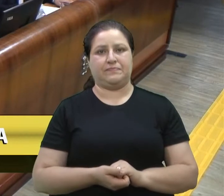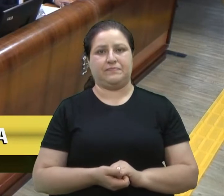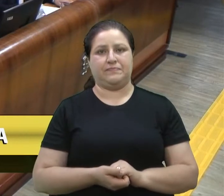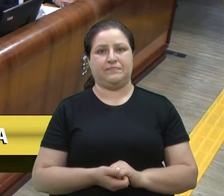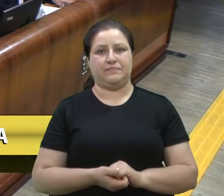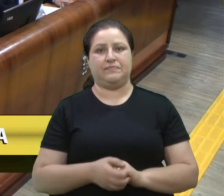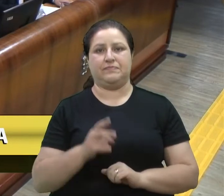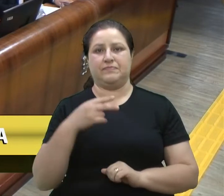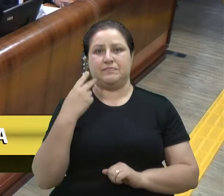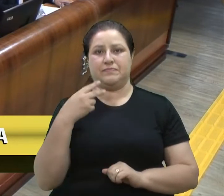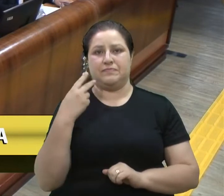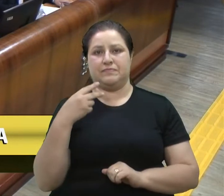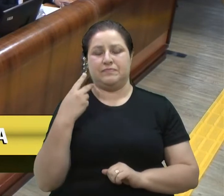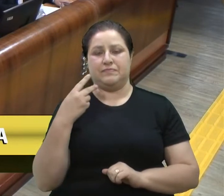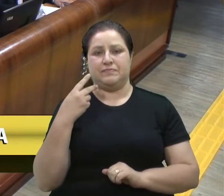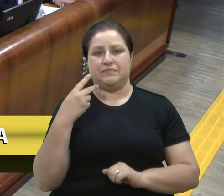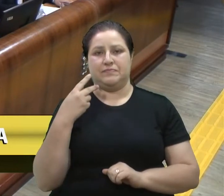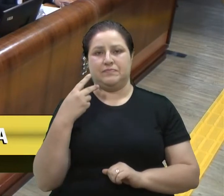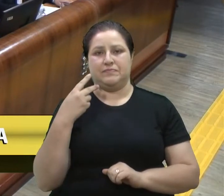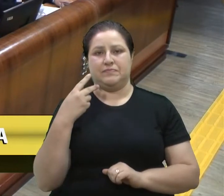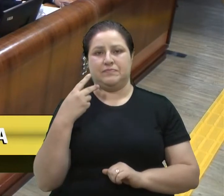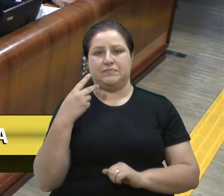vereador D'Ambrosio pelo PSB.